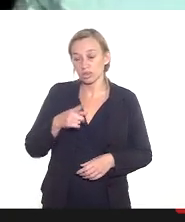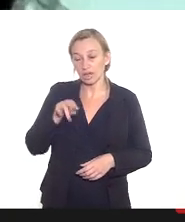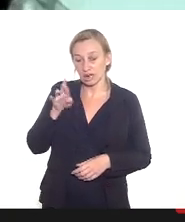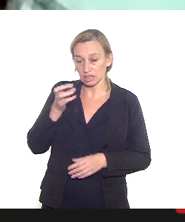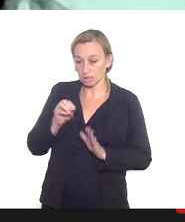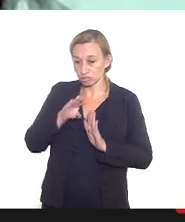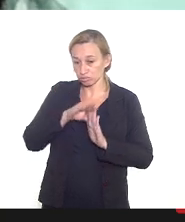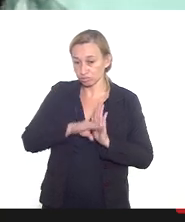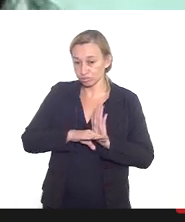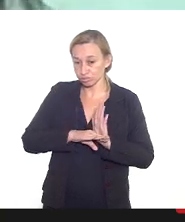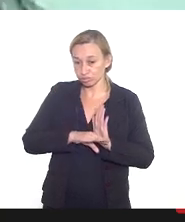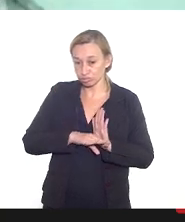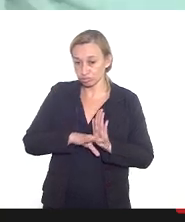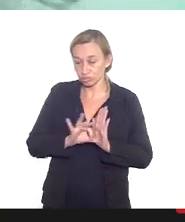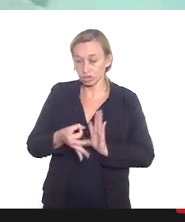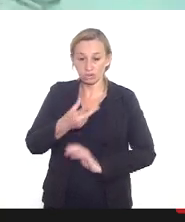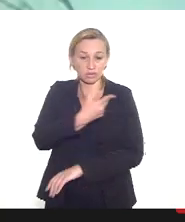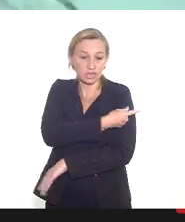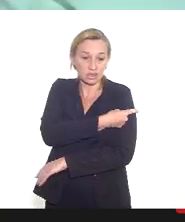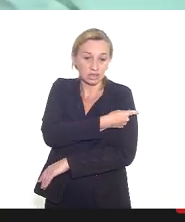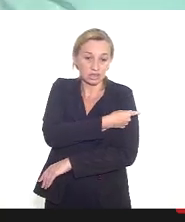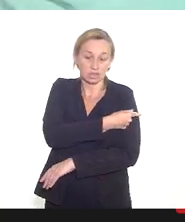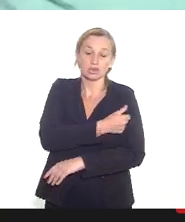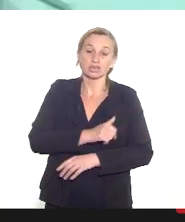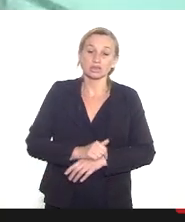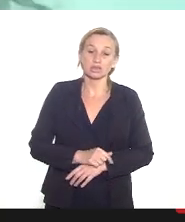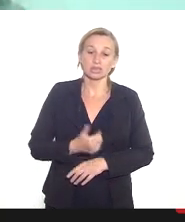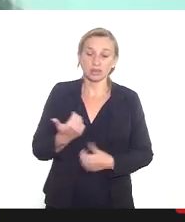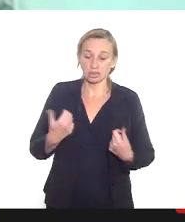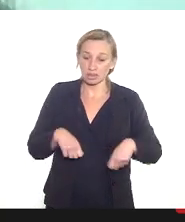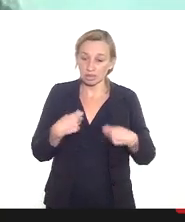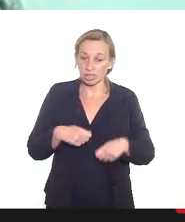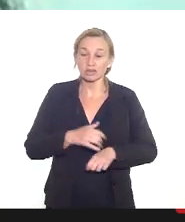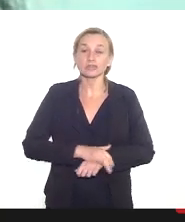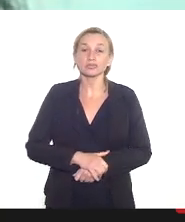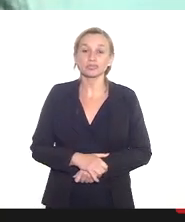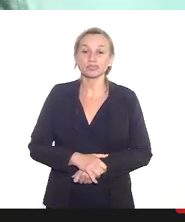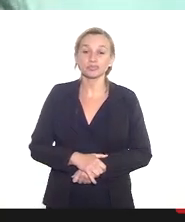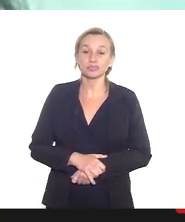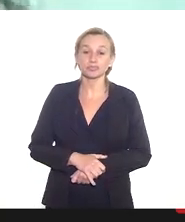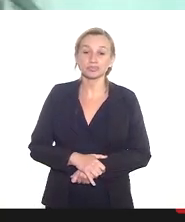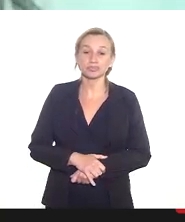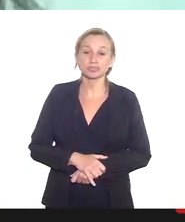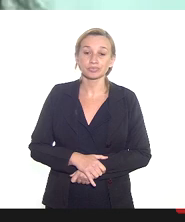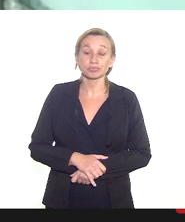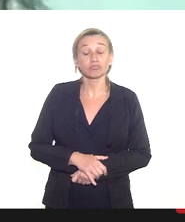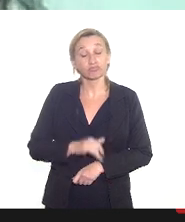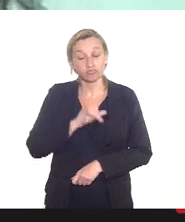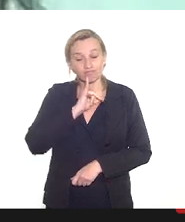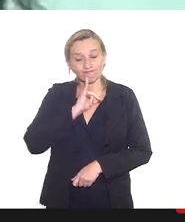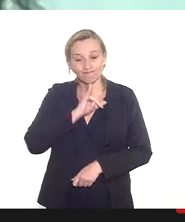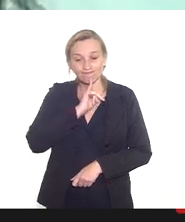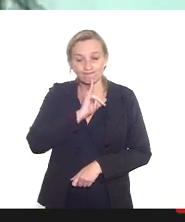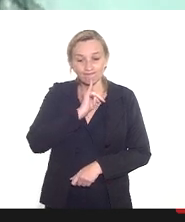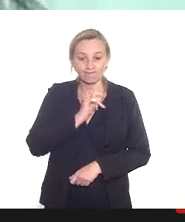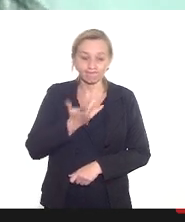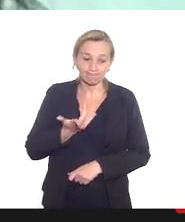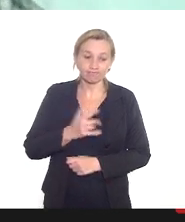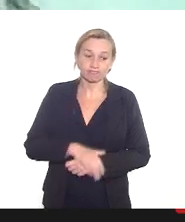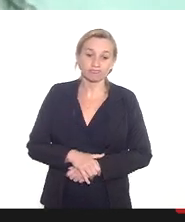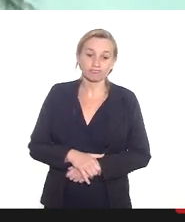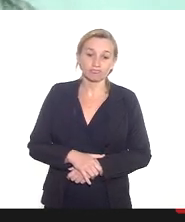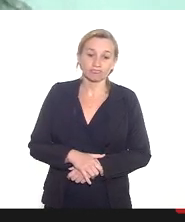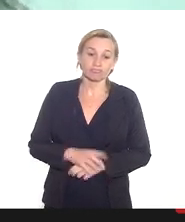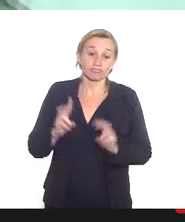vacinação de gestantes e puérperas inicialmente com comorbidade e infelizmente com a situação